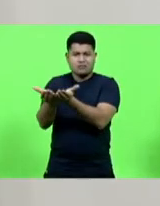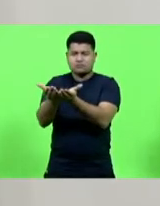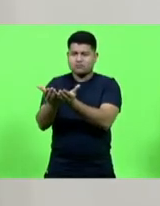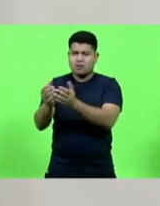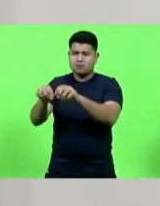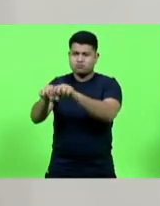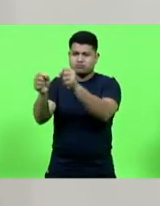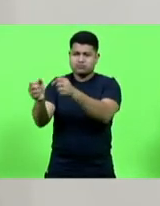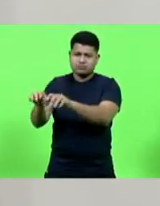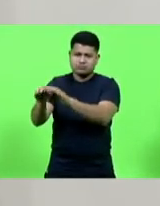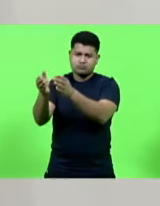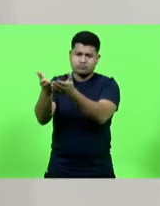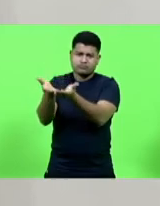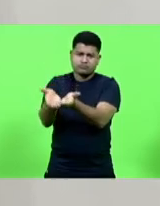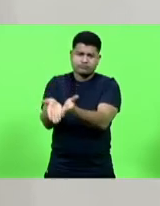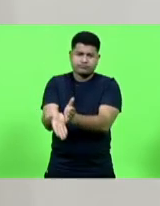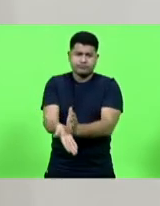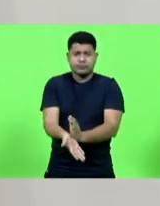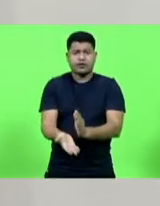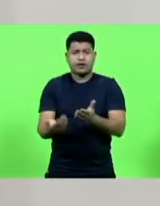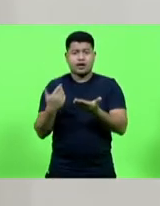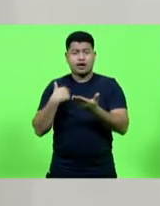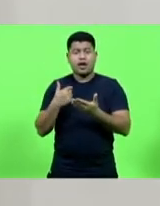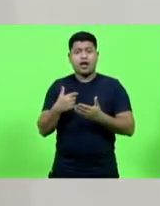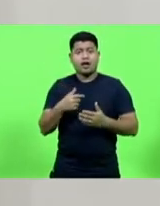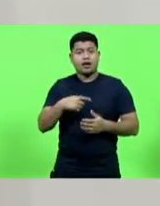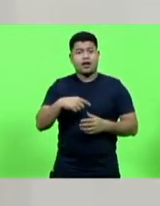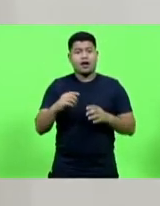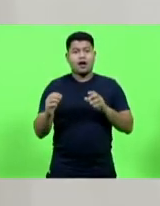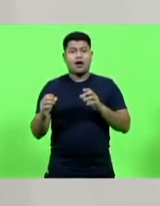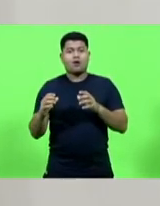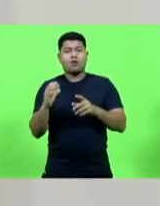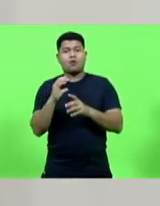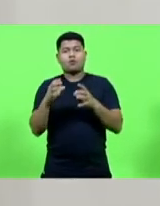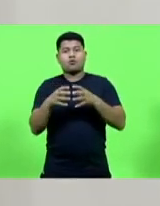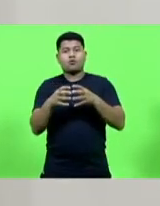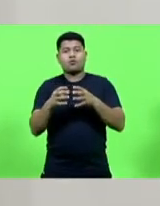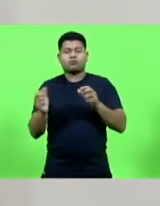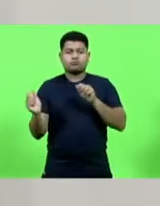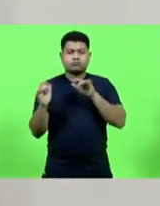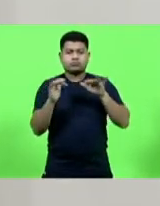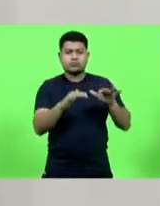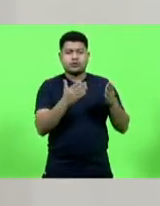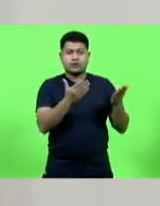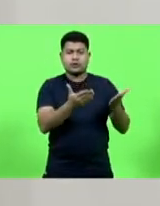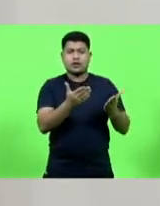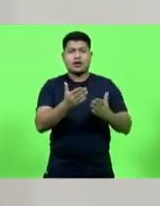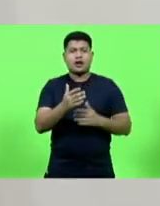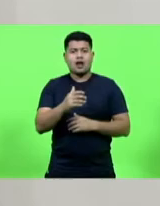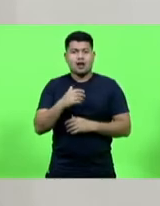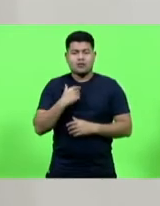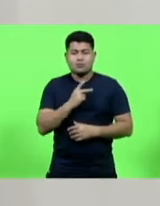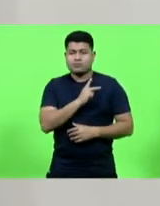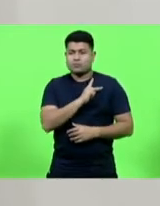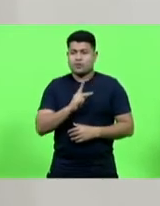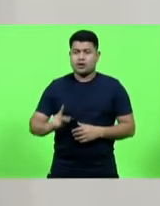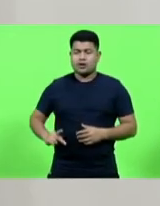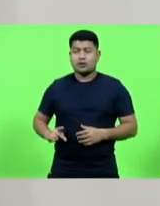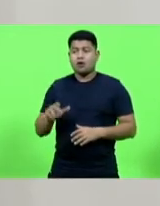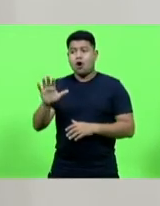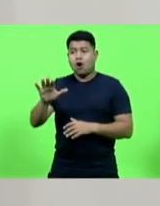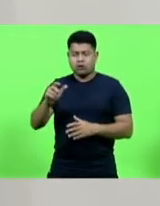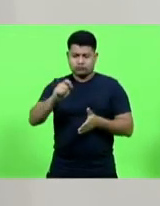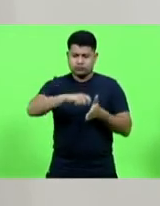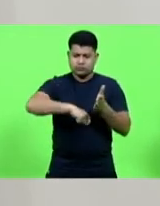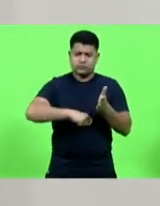tanto português quanto espanhol, fizesse alguma coisa. Então, eles assinavam, dizendo que iam ter uma atitude